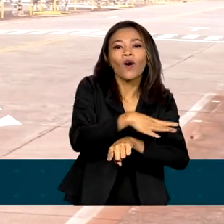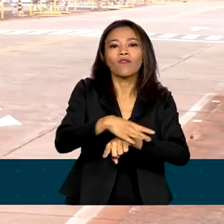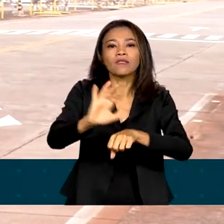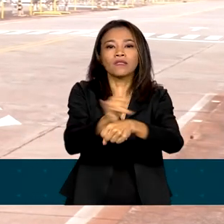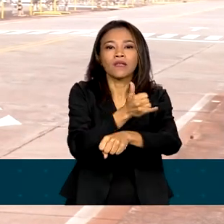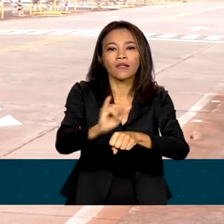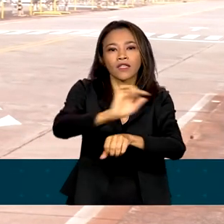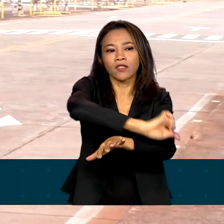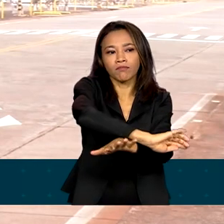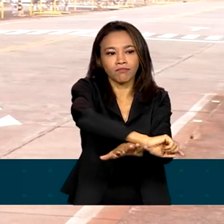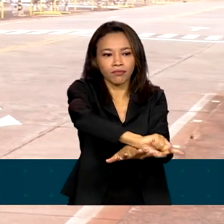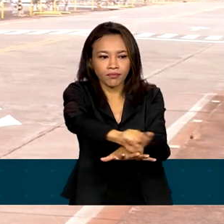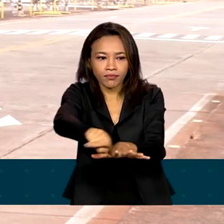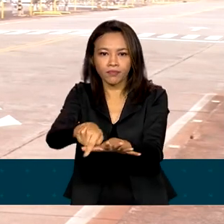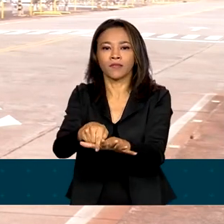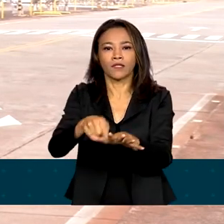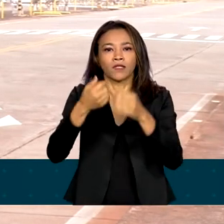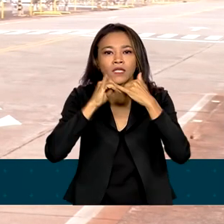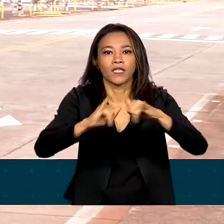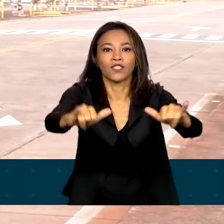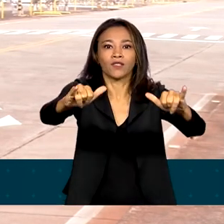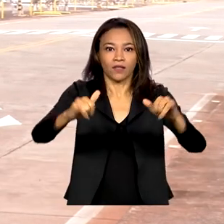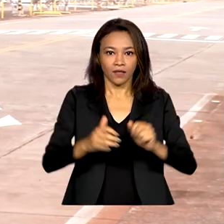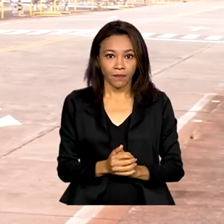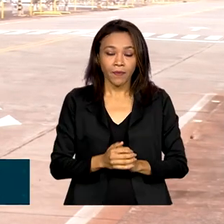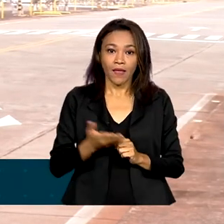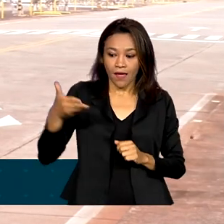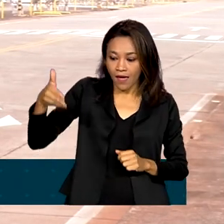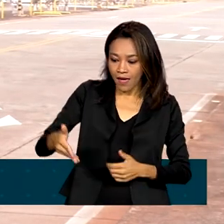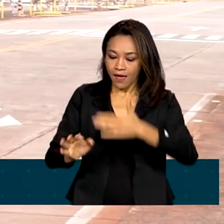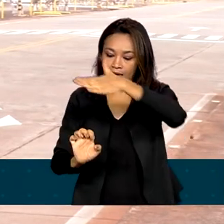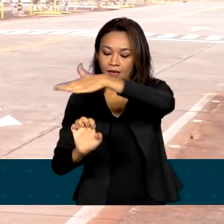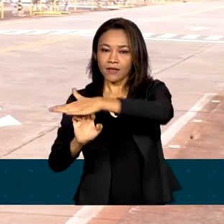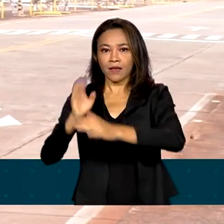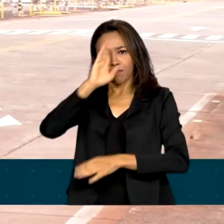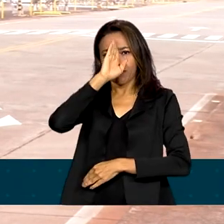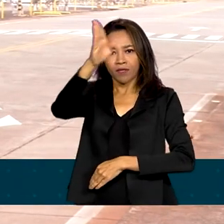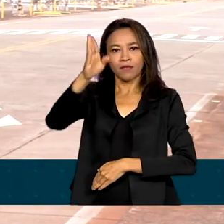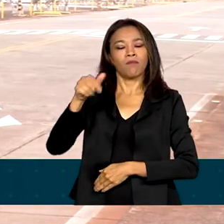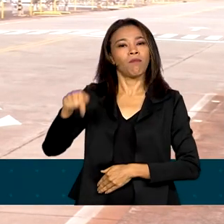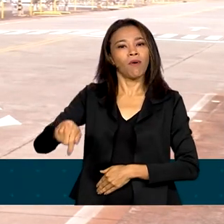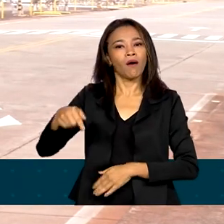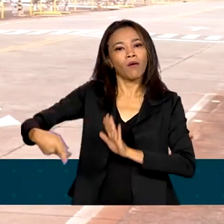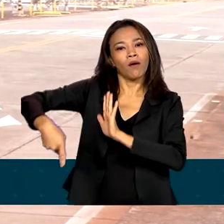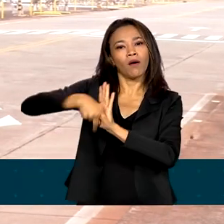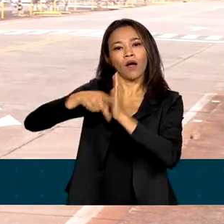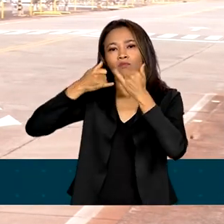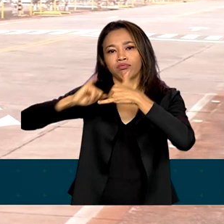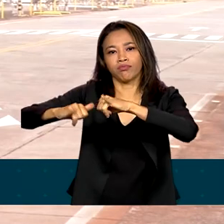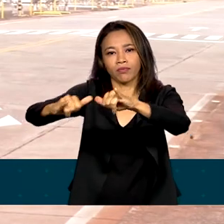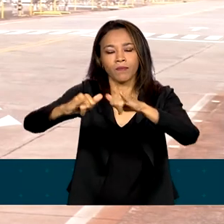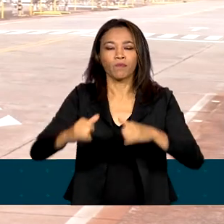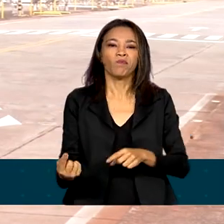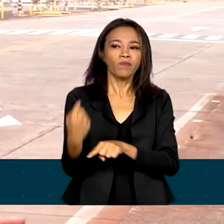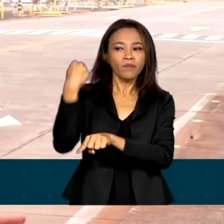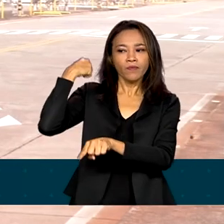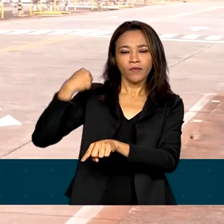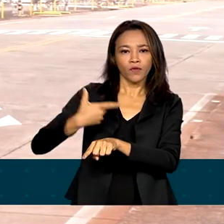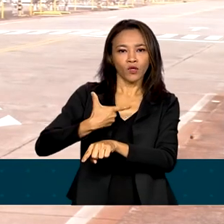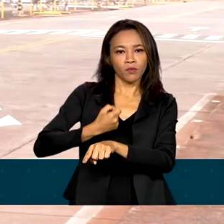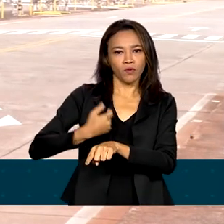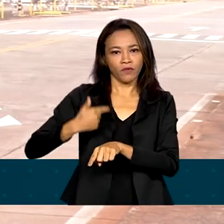energia, Itaipu segue sendo a principal usina hidrelétrica do Brasil. Em 2022, foram